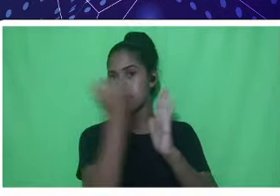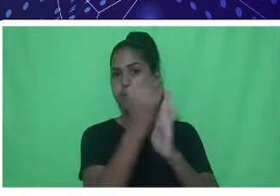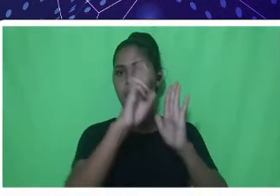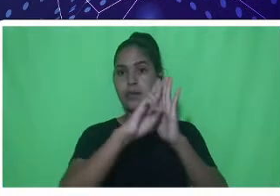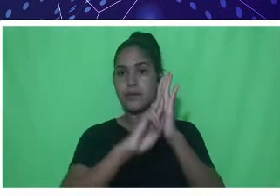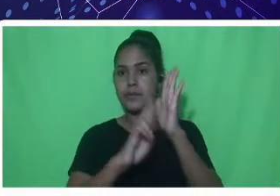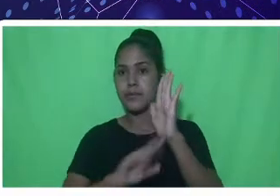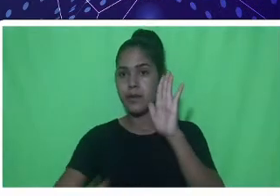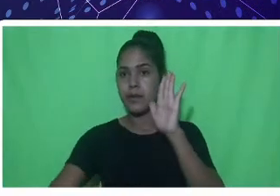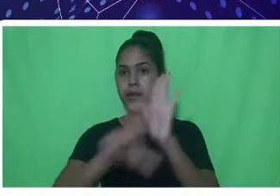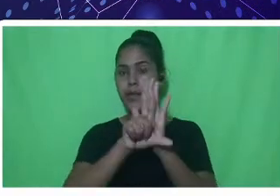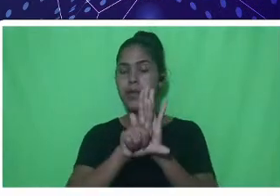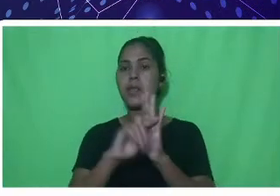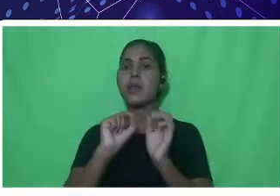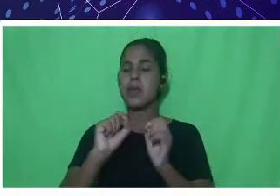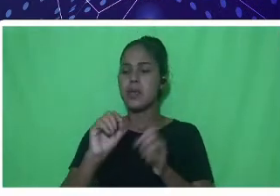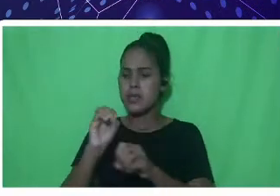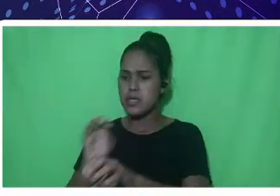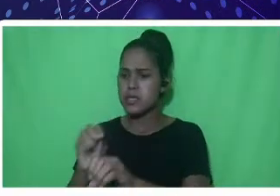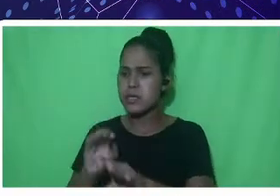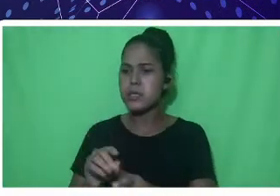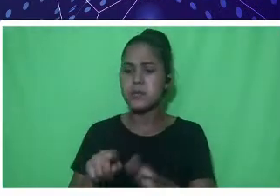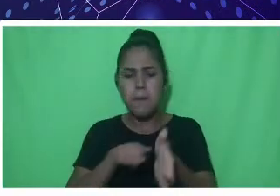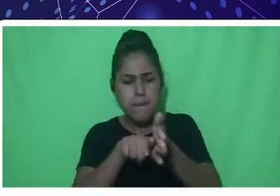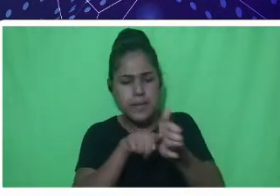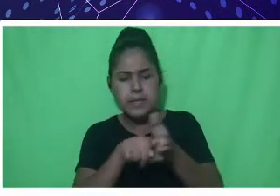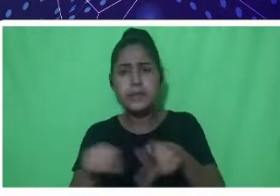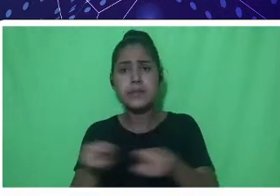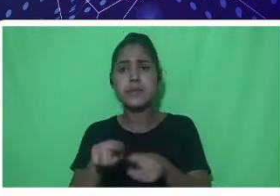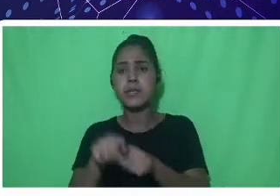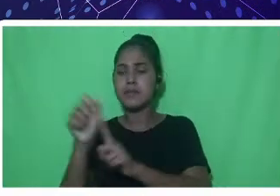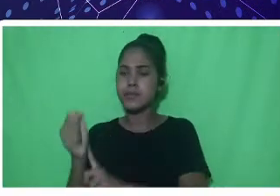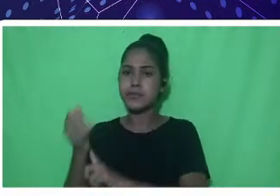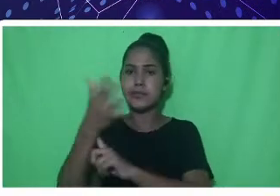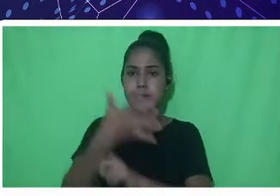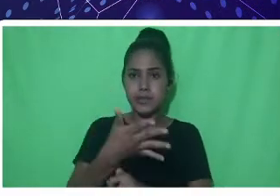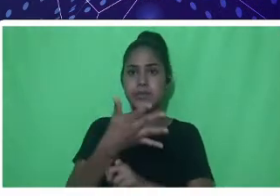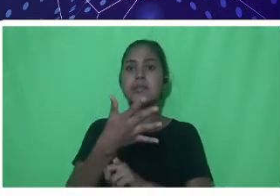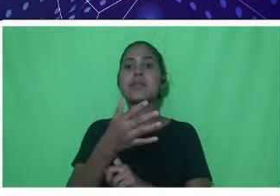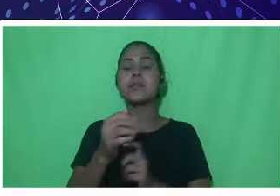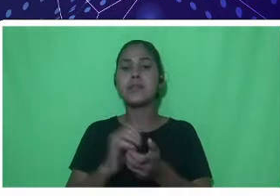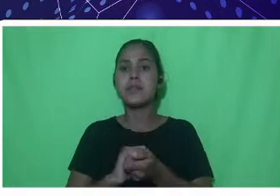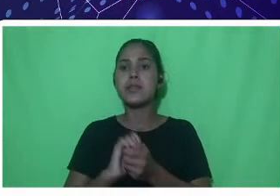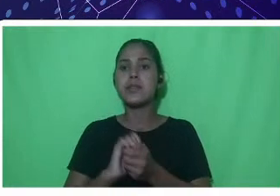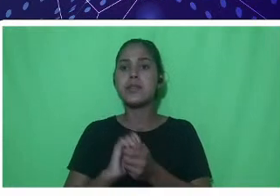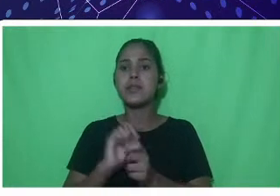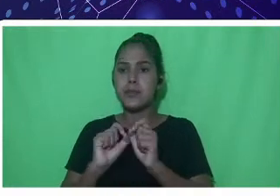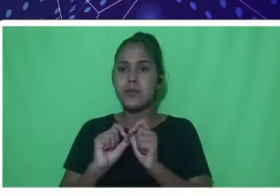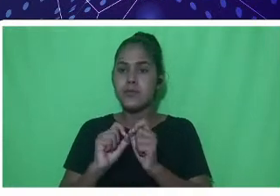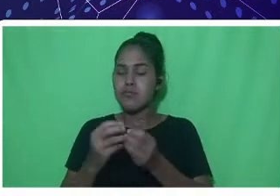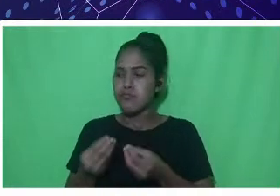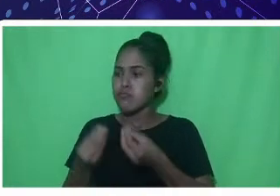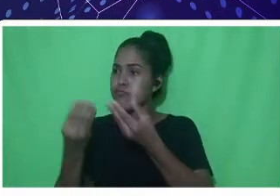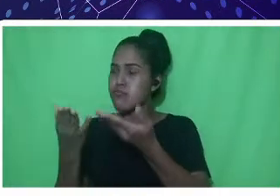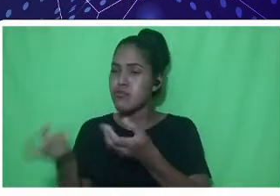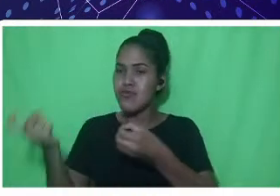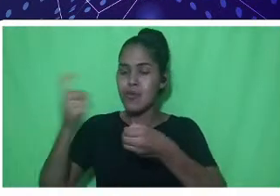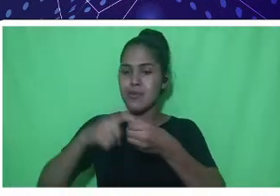meio de ensina, pesquisa e extensão, de modo a devolver o nosso estado. Este projeto